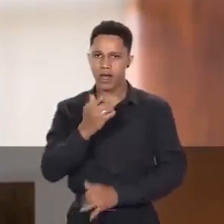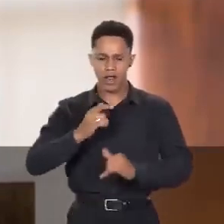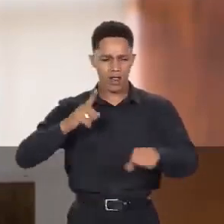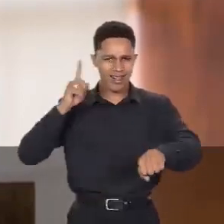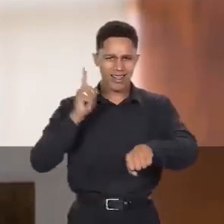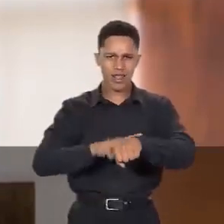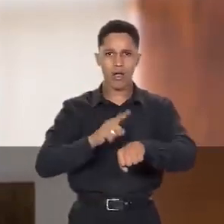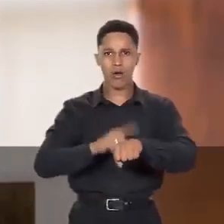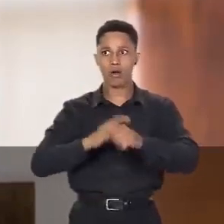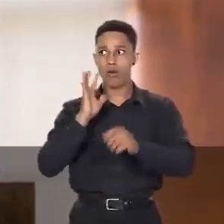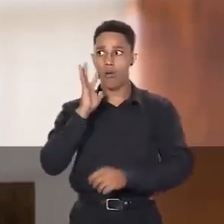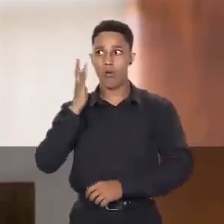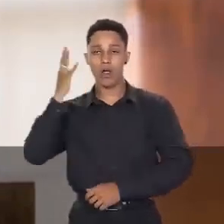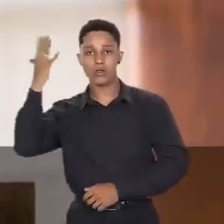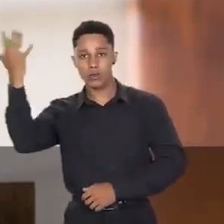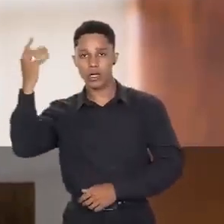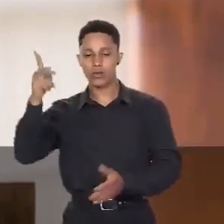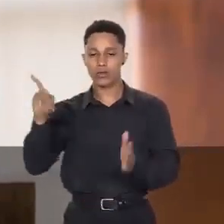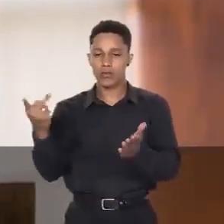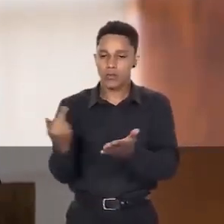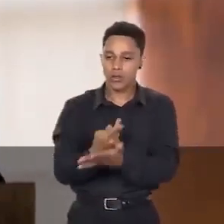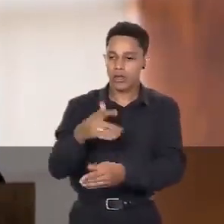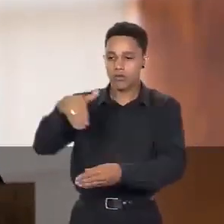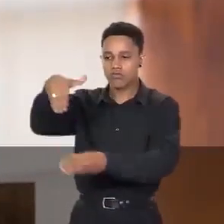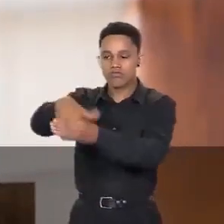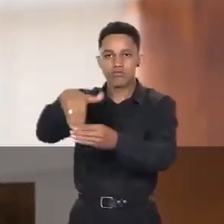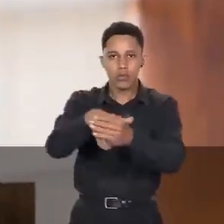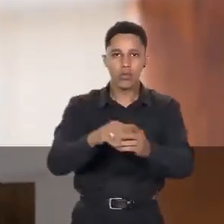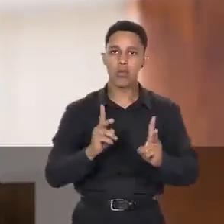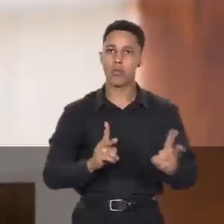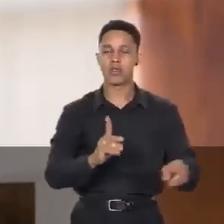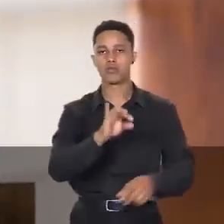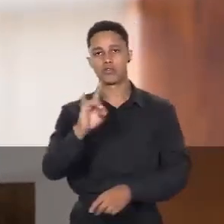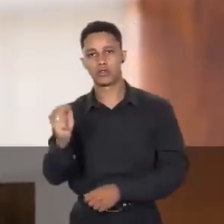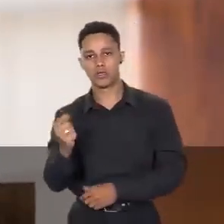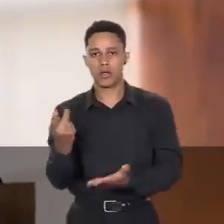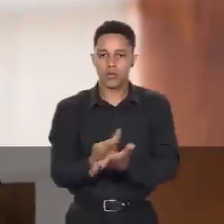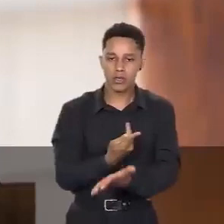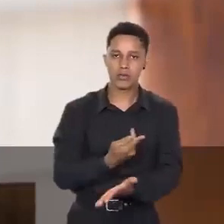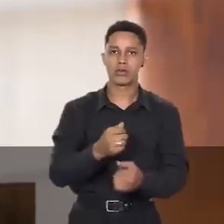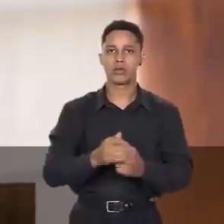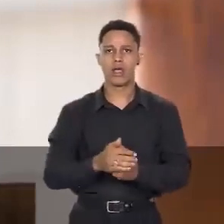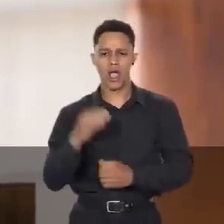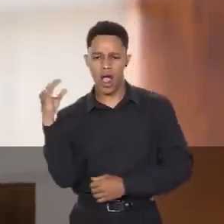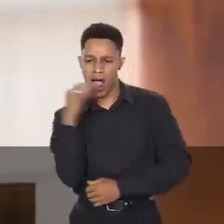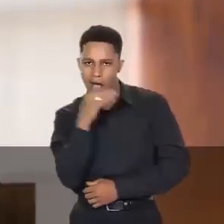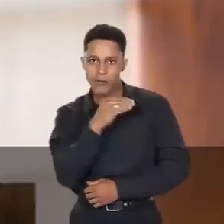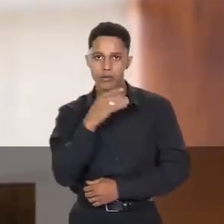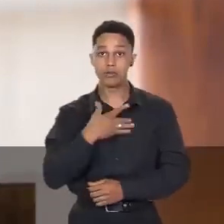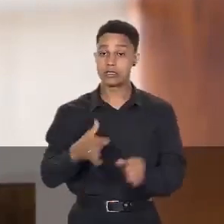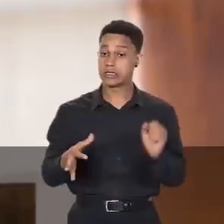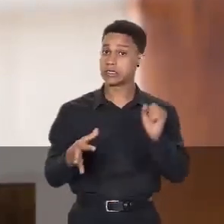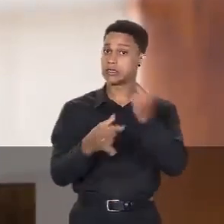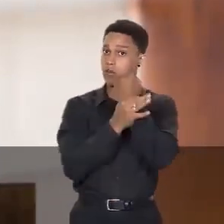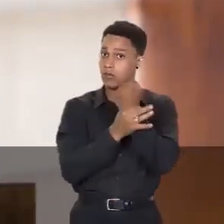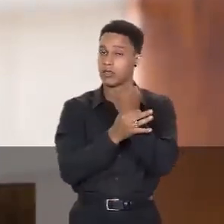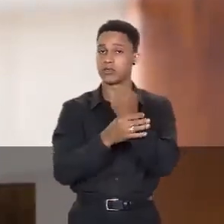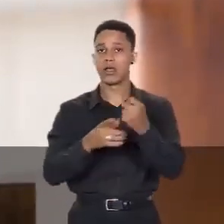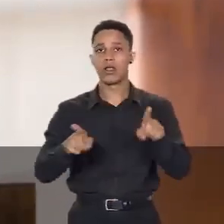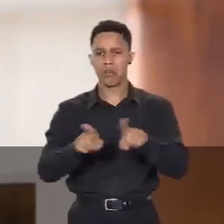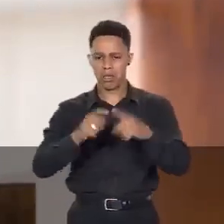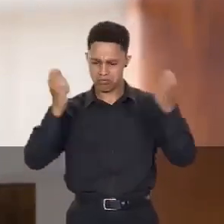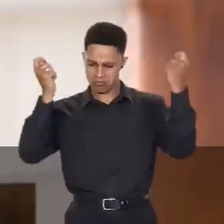e divulga os resultados eleitorais no mesmo dia, com agilidade, segurança,